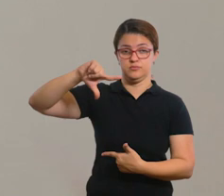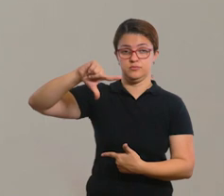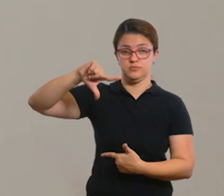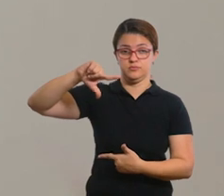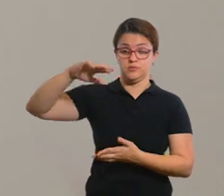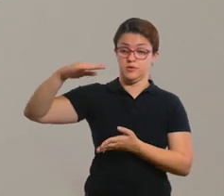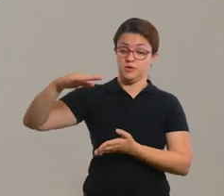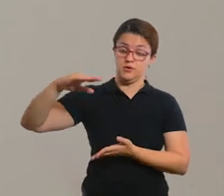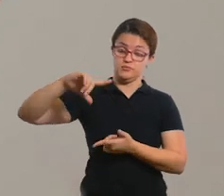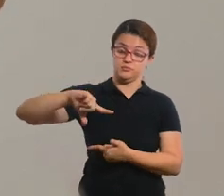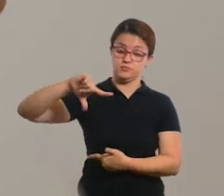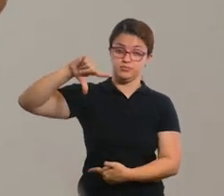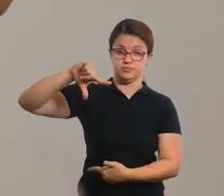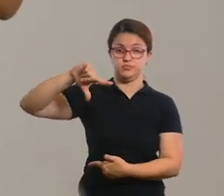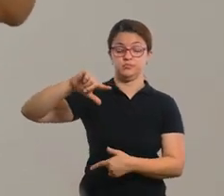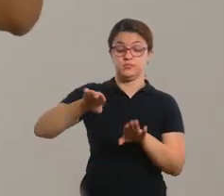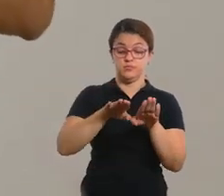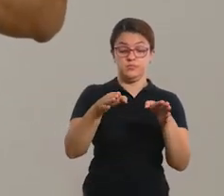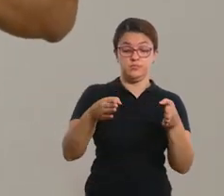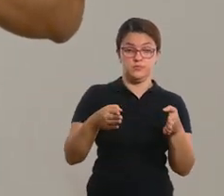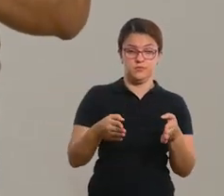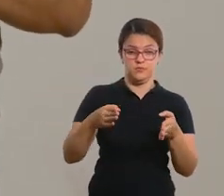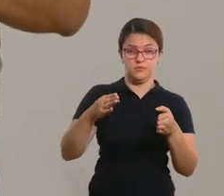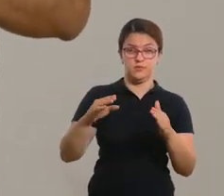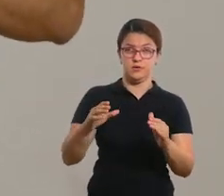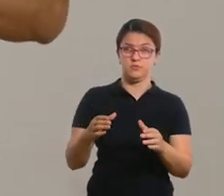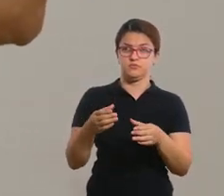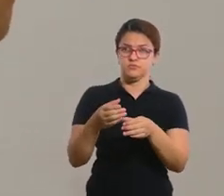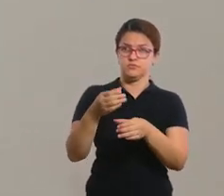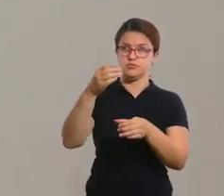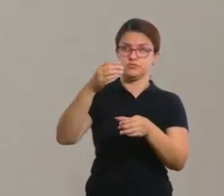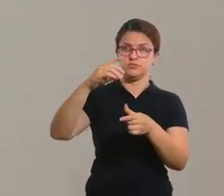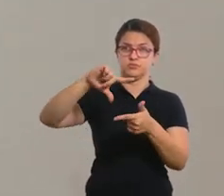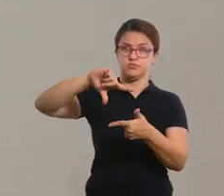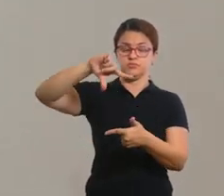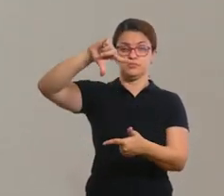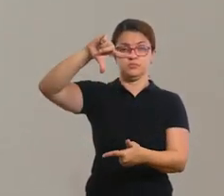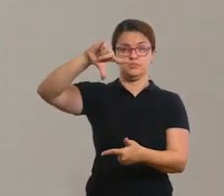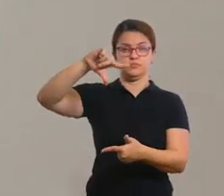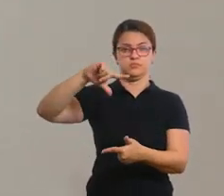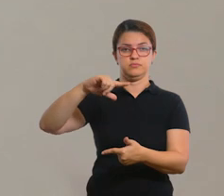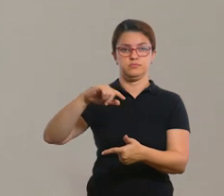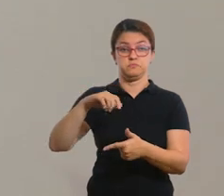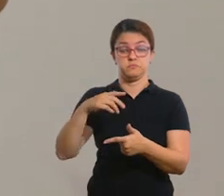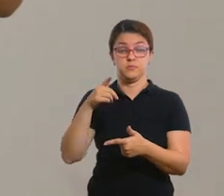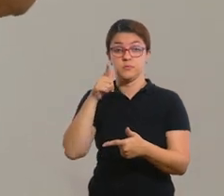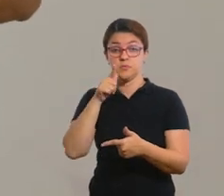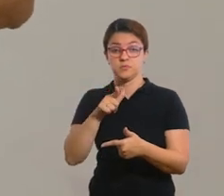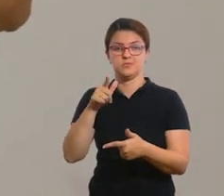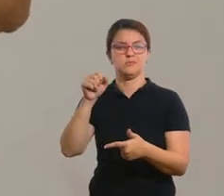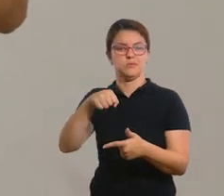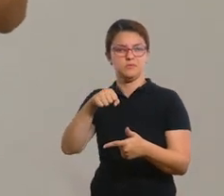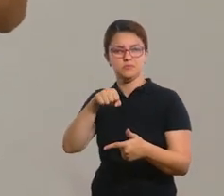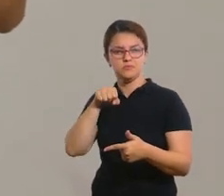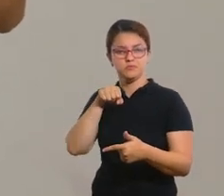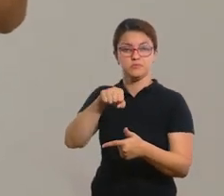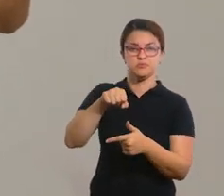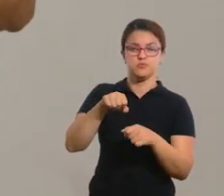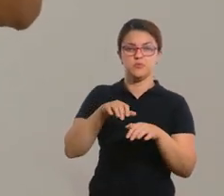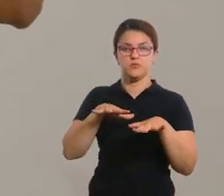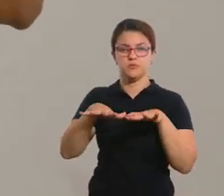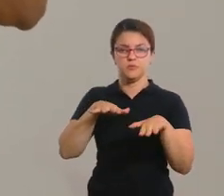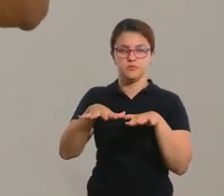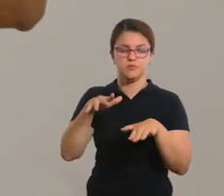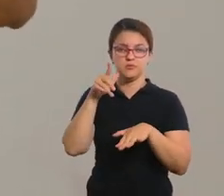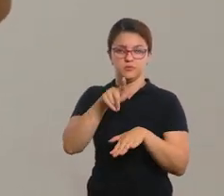nas garrafas e tenta colocar numa mesa ou algo um pouquinho alto para que a criança tenha acesso a poder desferir o golpe, tudo bem?